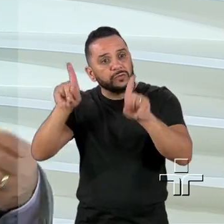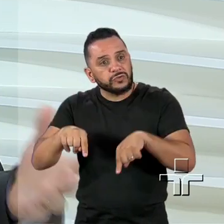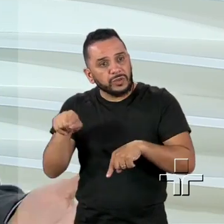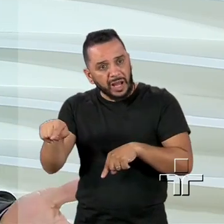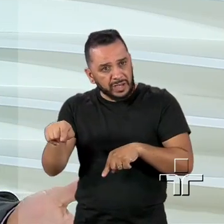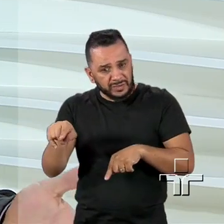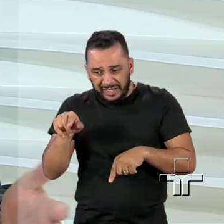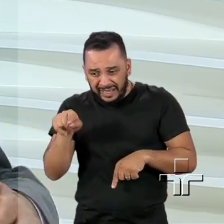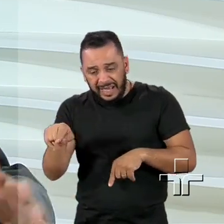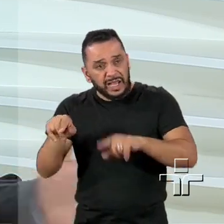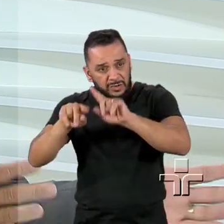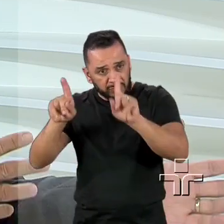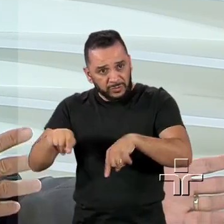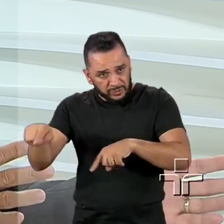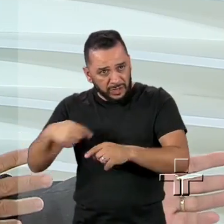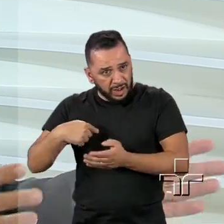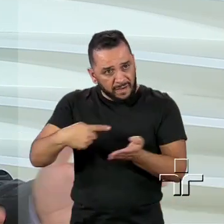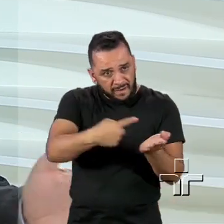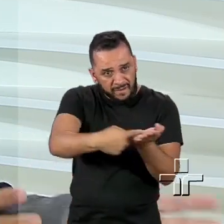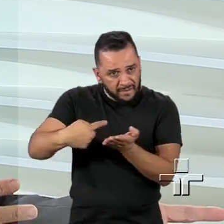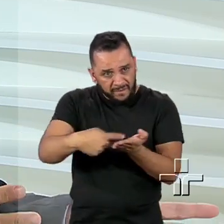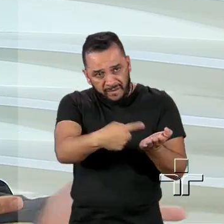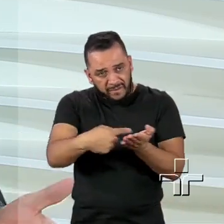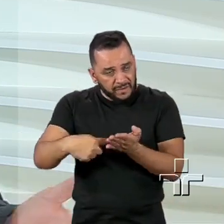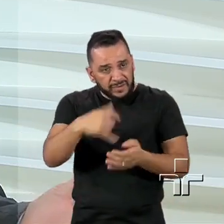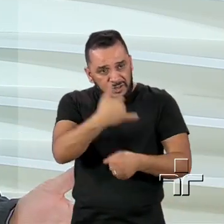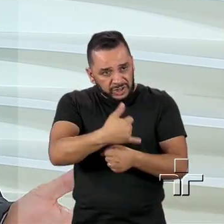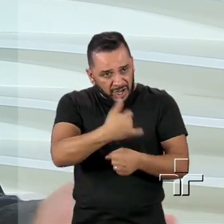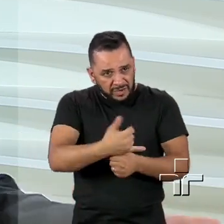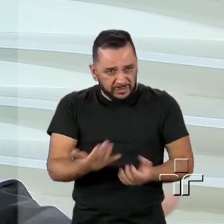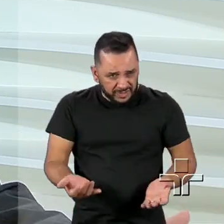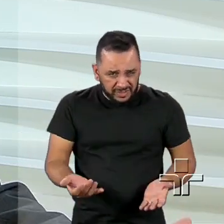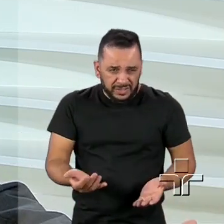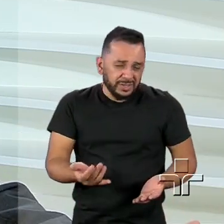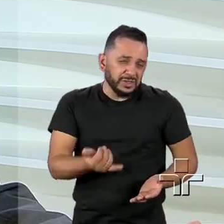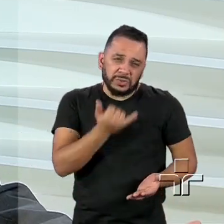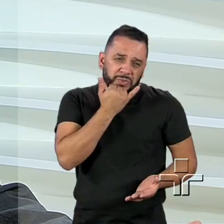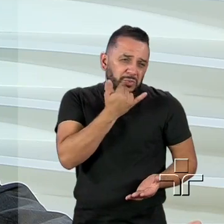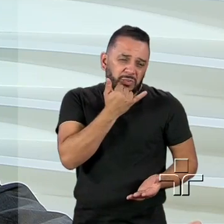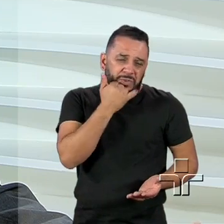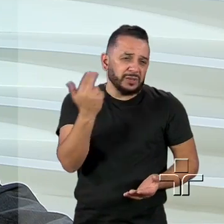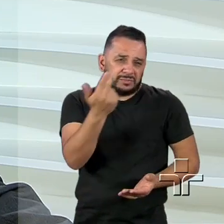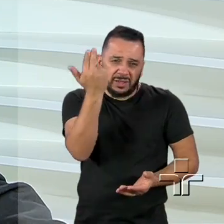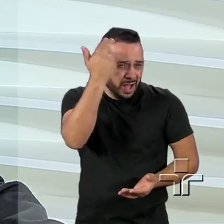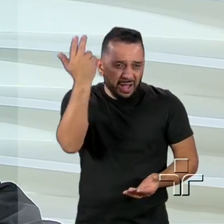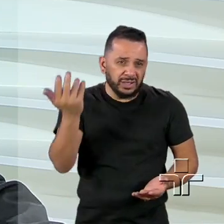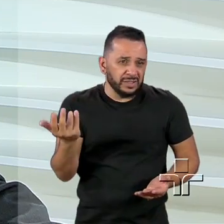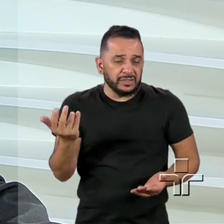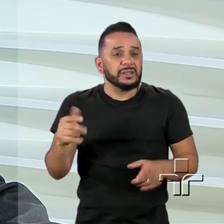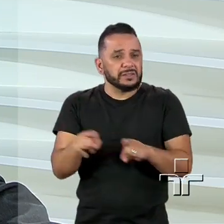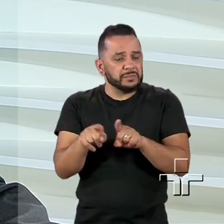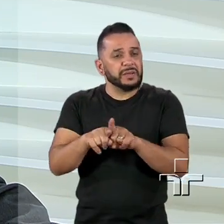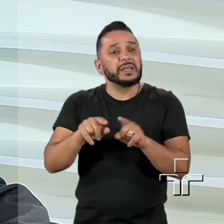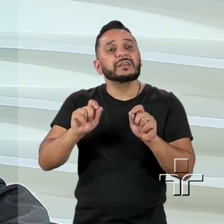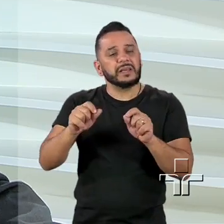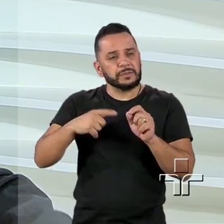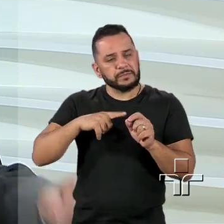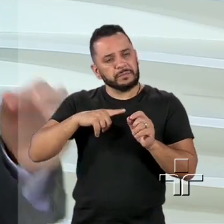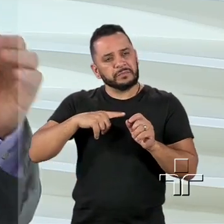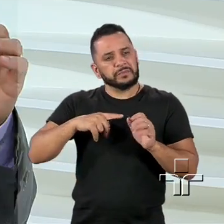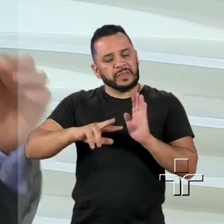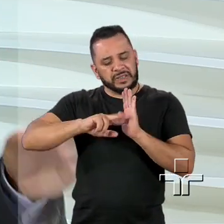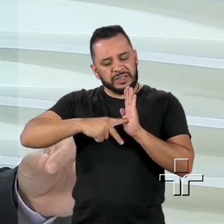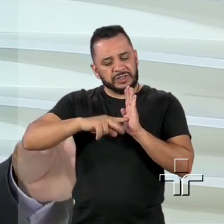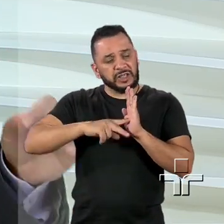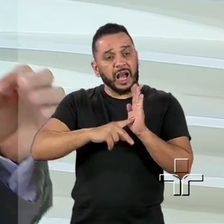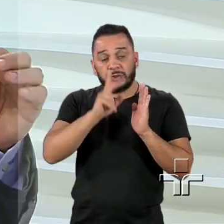negociar com o patrão, que não tem mais cidade dos sindicatos, na verdade, tentativa de desmonte dos sindicatos. O sindicato forte é um